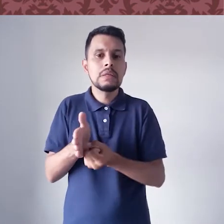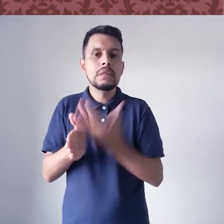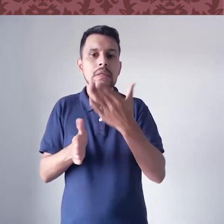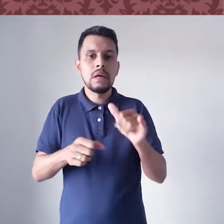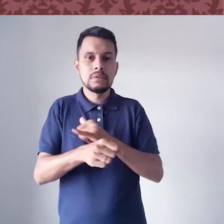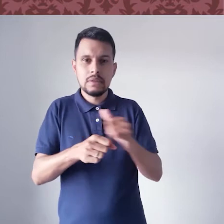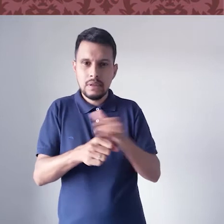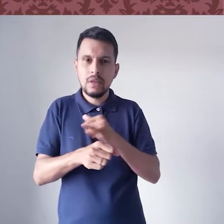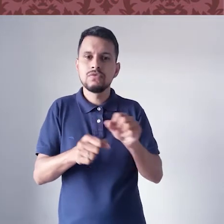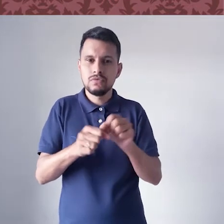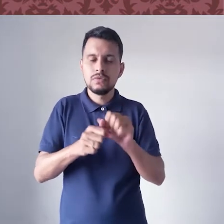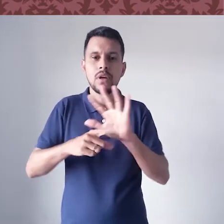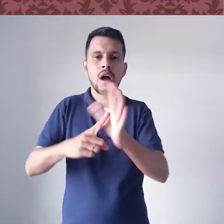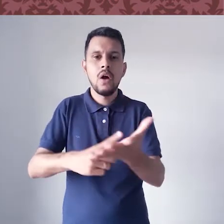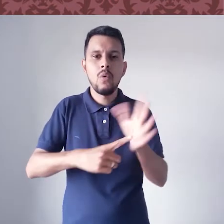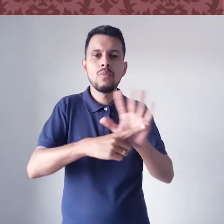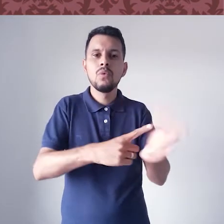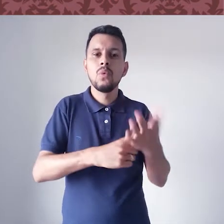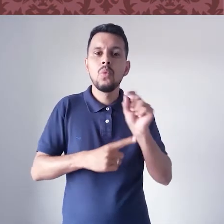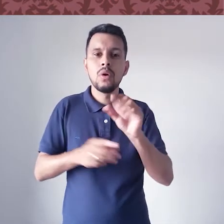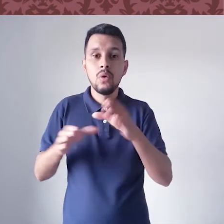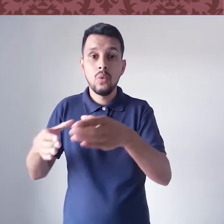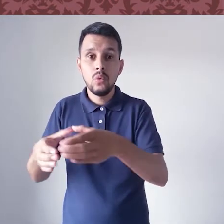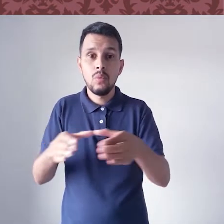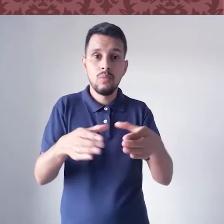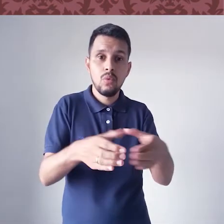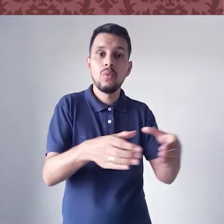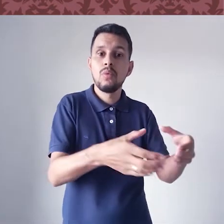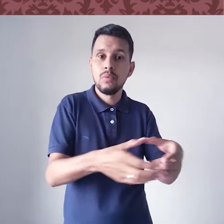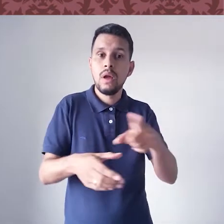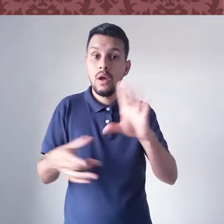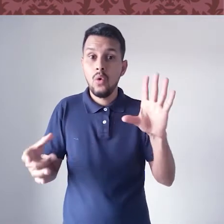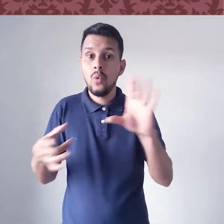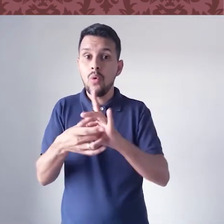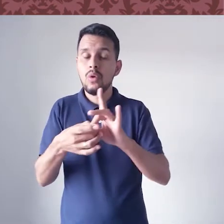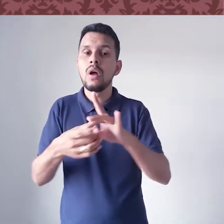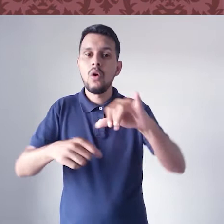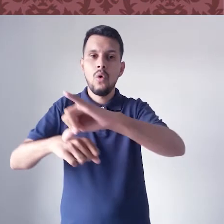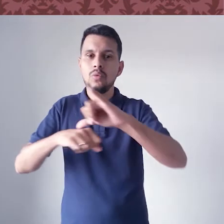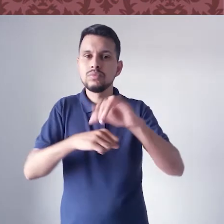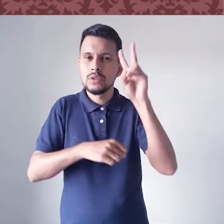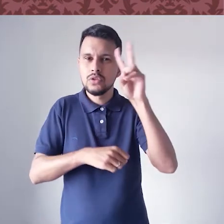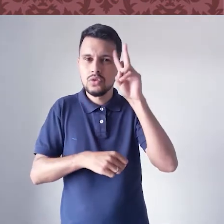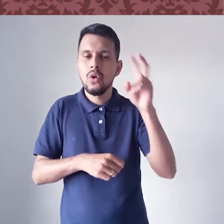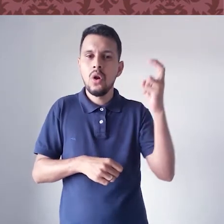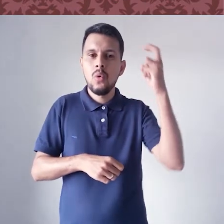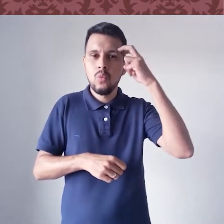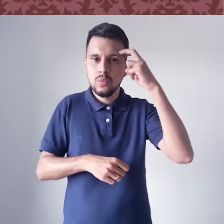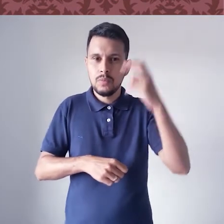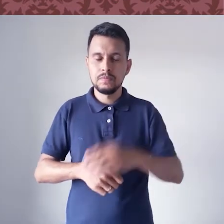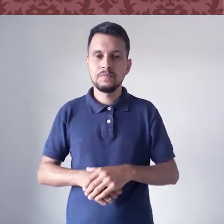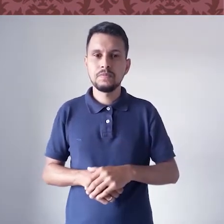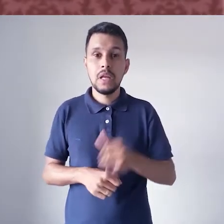de mecanismos, estratégias de colaboração com as comunidades que estão conectadas históricamente com os nossos